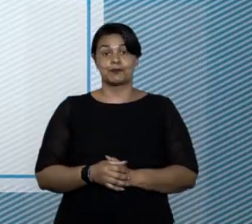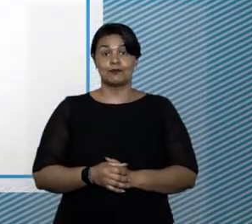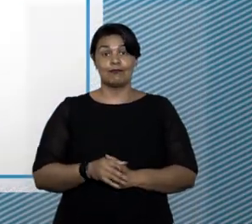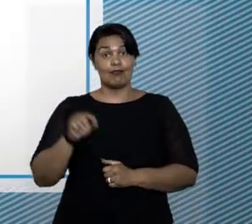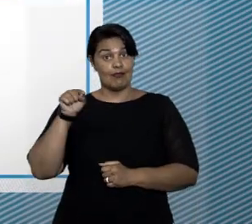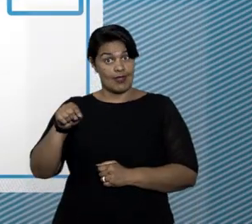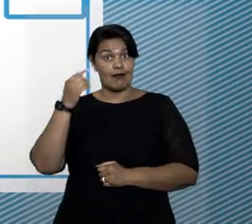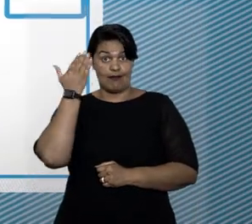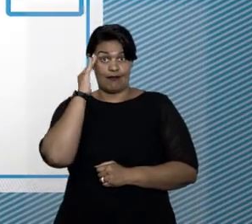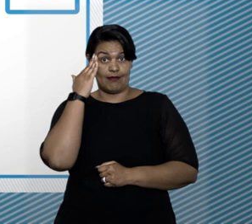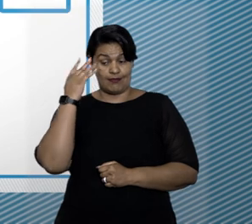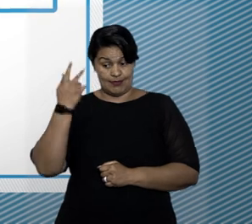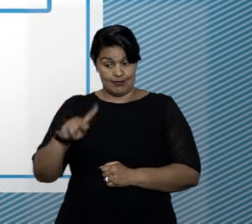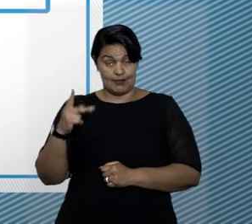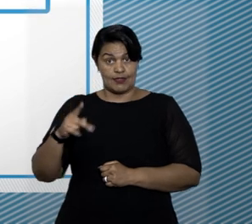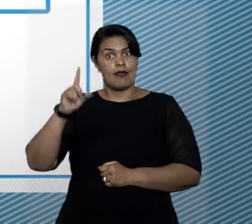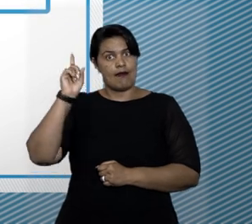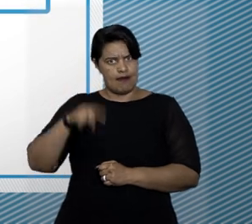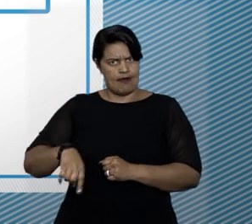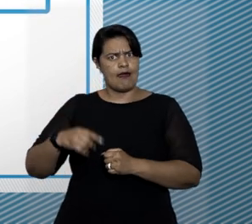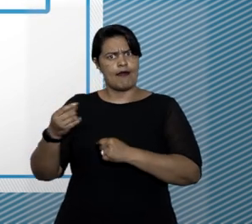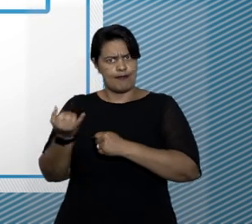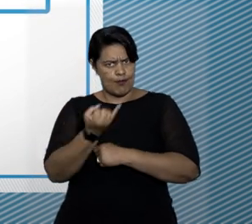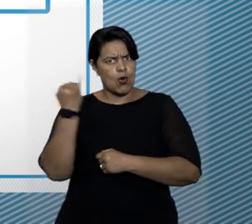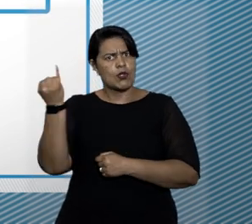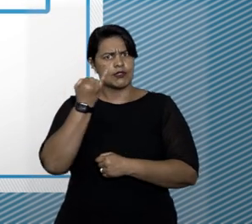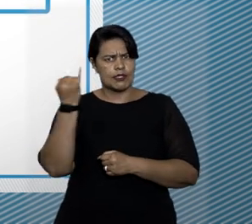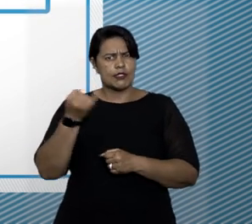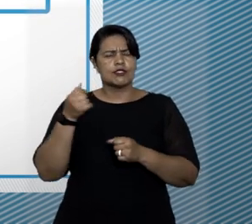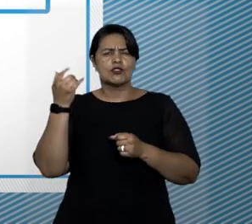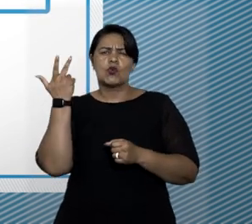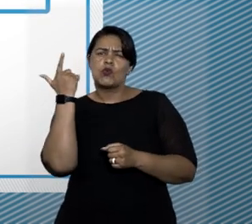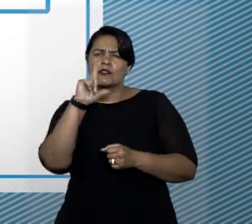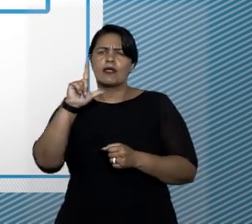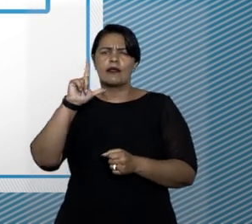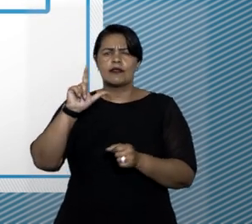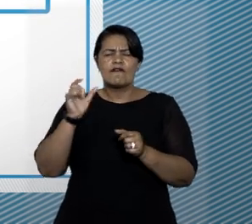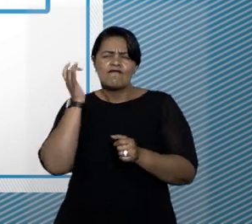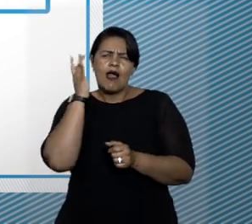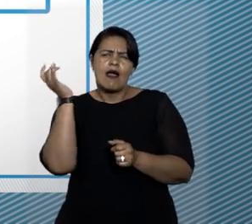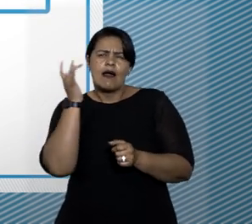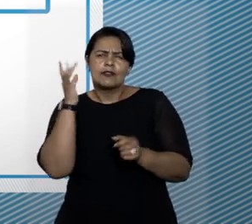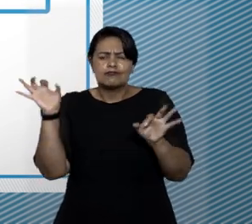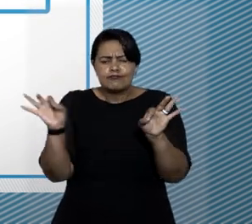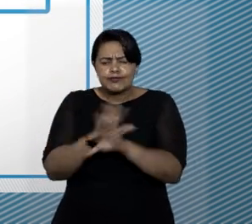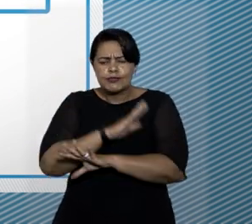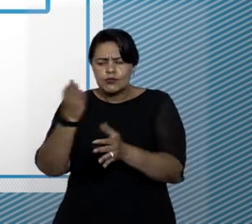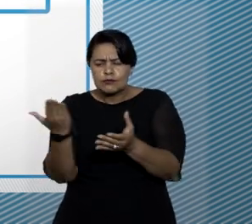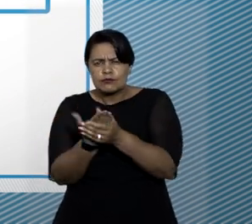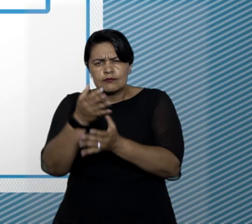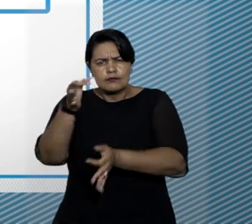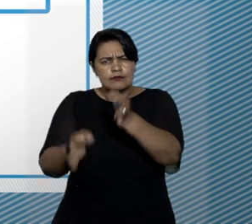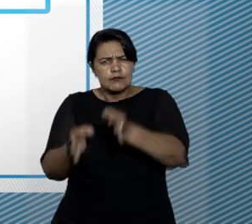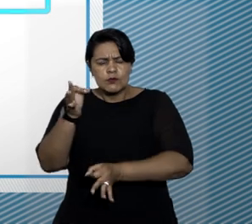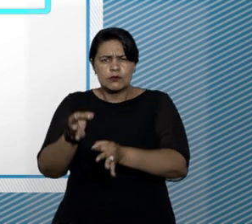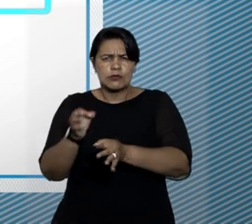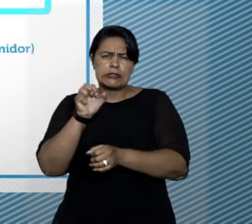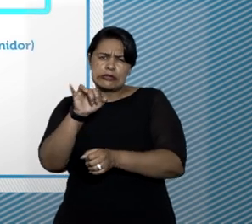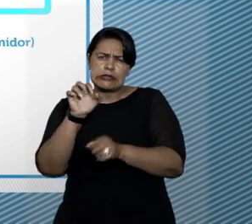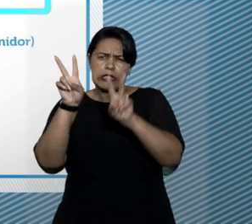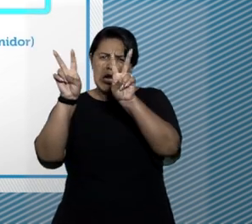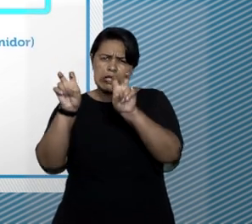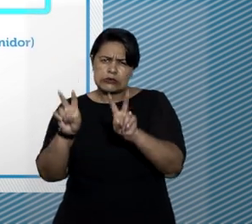entendimento é uma estratégia fundamental de otimização dos julgados, principalmente em relação às causas que se